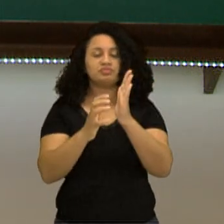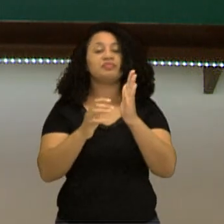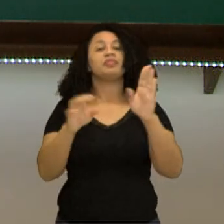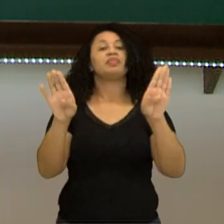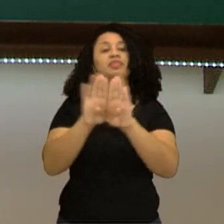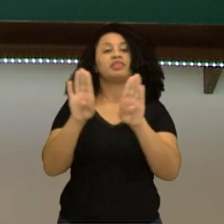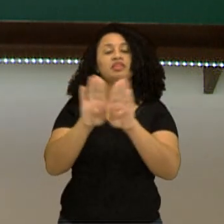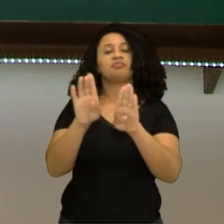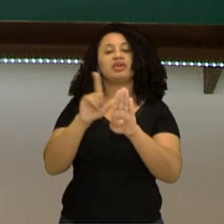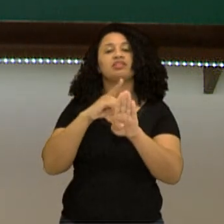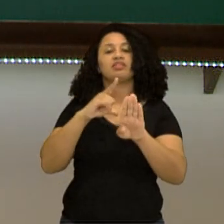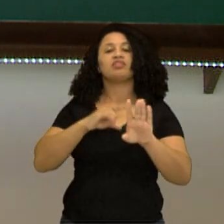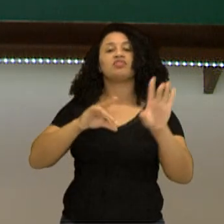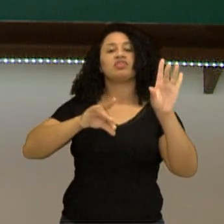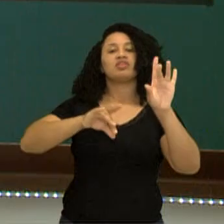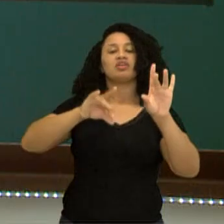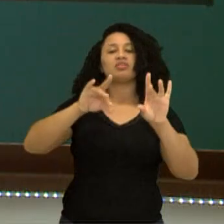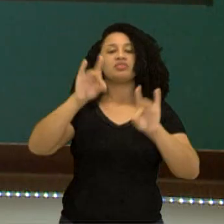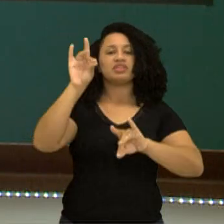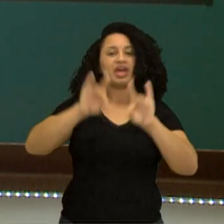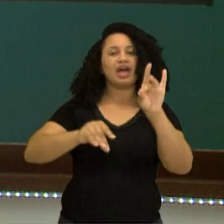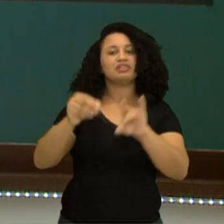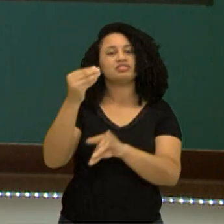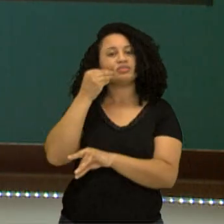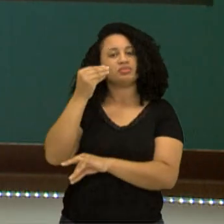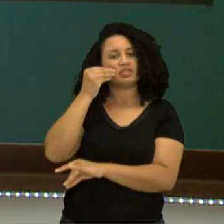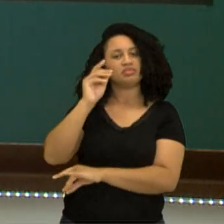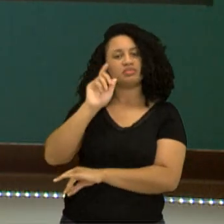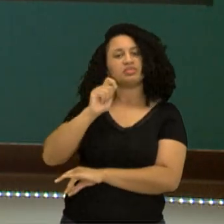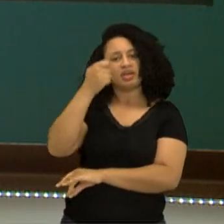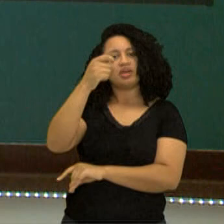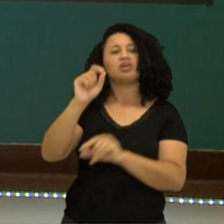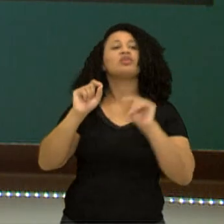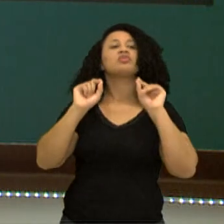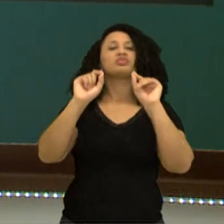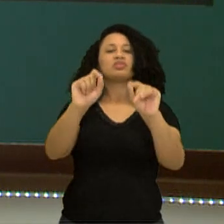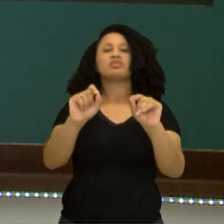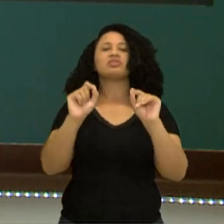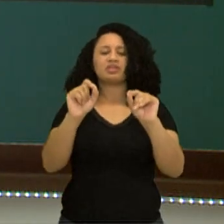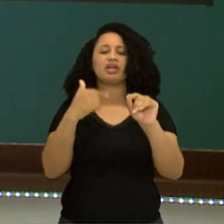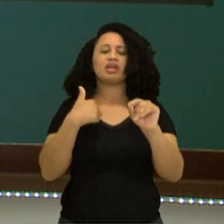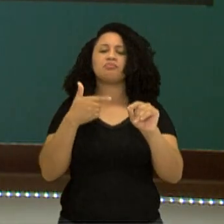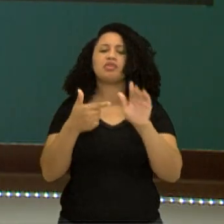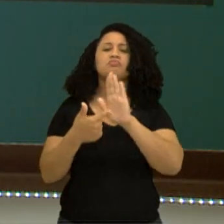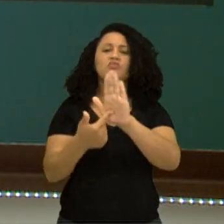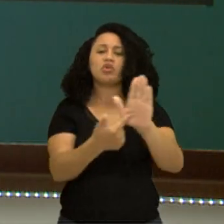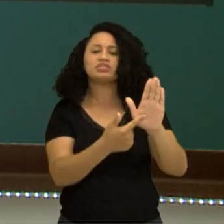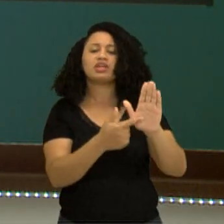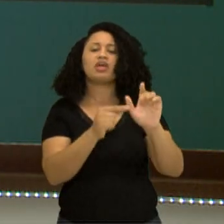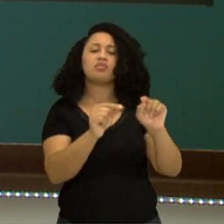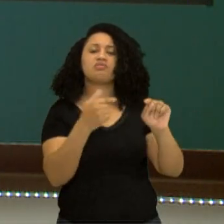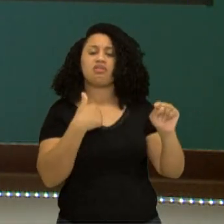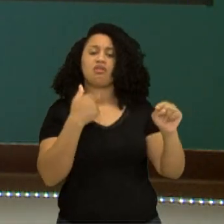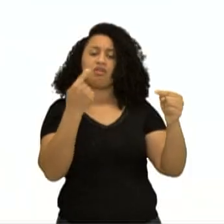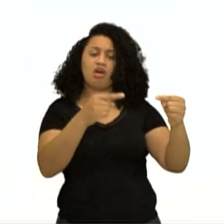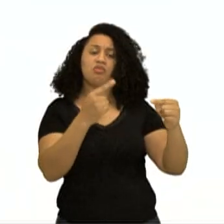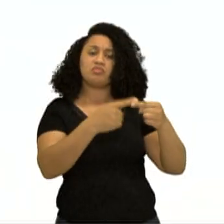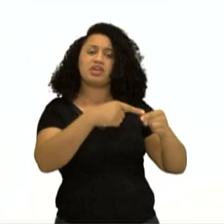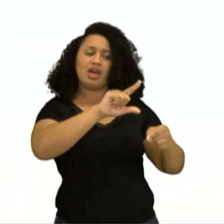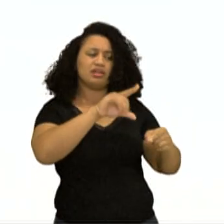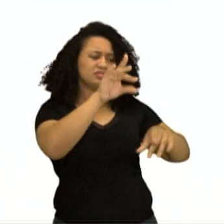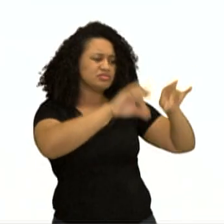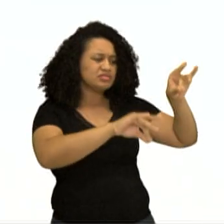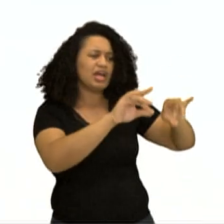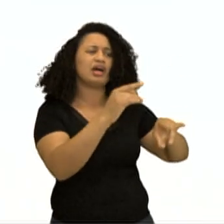Experimental do Negro, o Teatro Experimental do Negro veio exatamente para combater a falta de